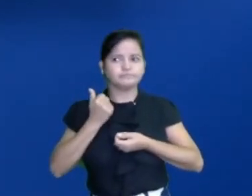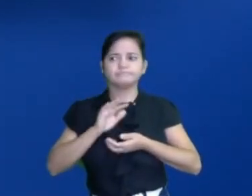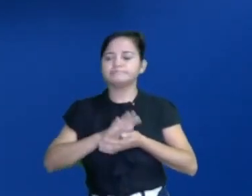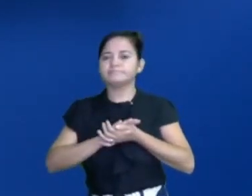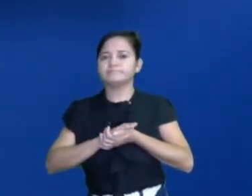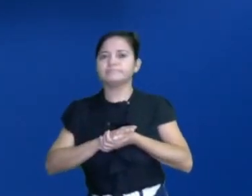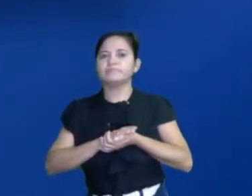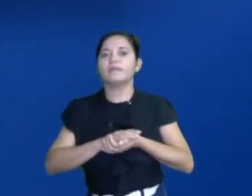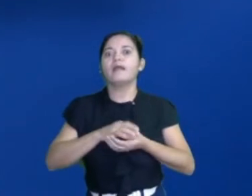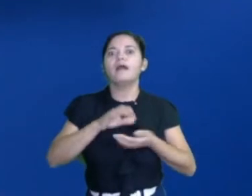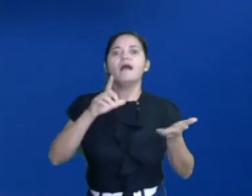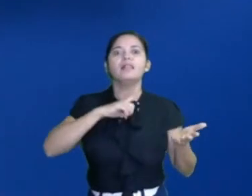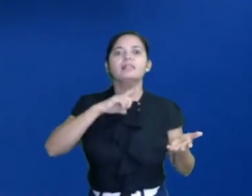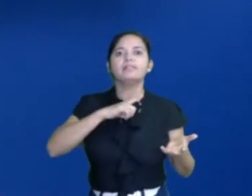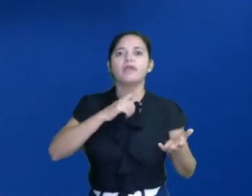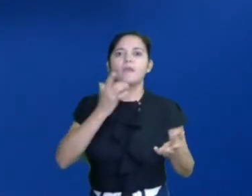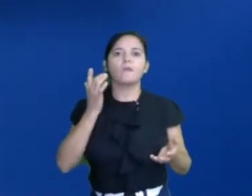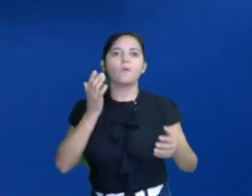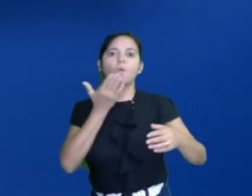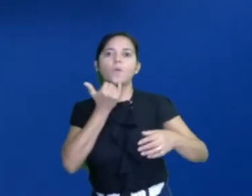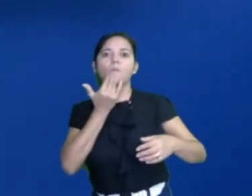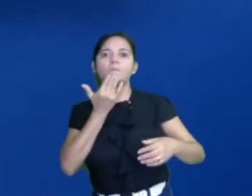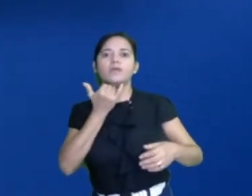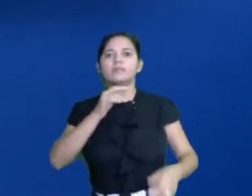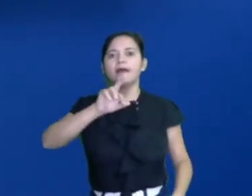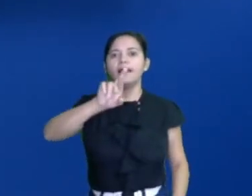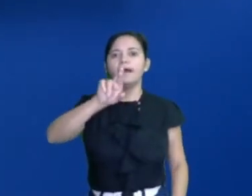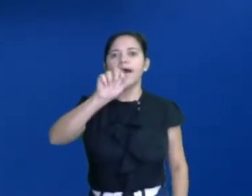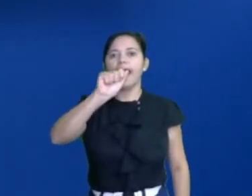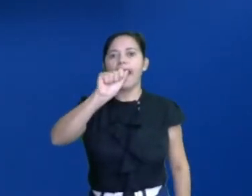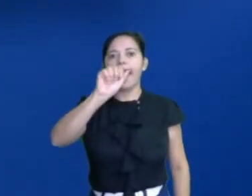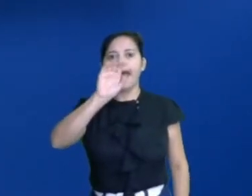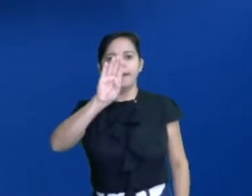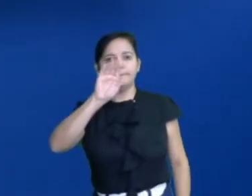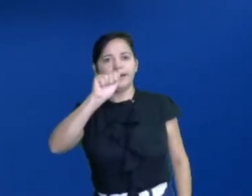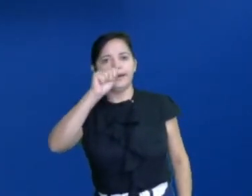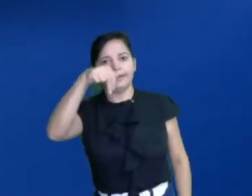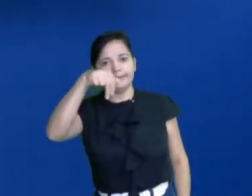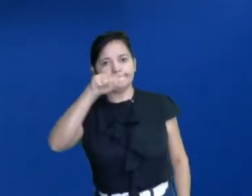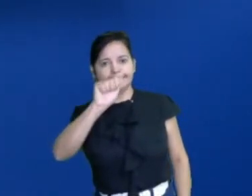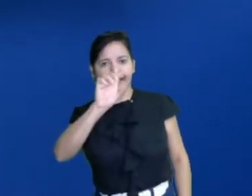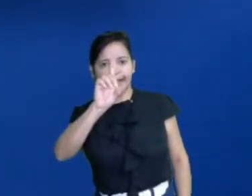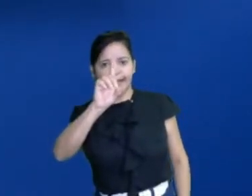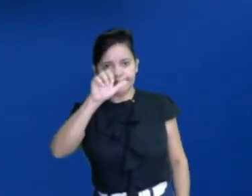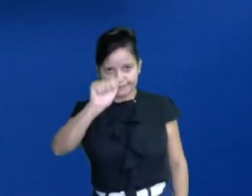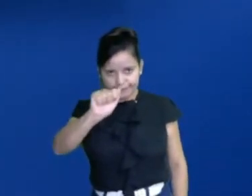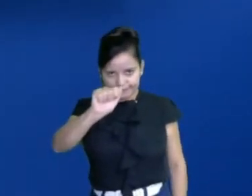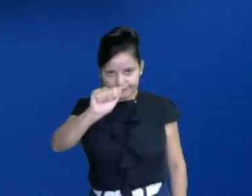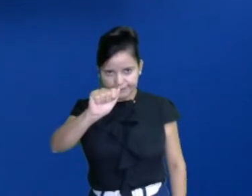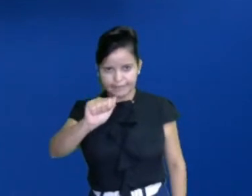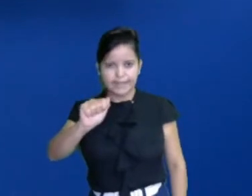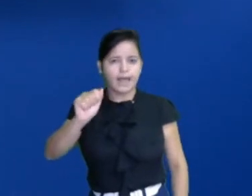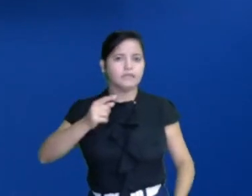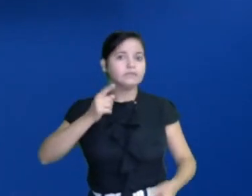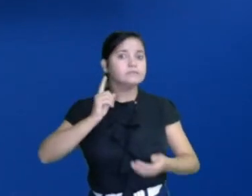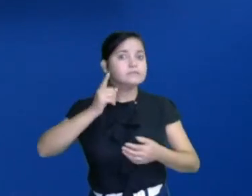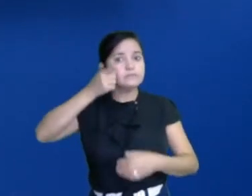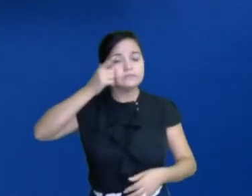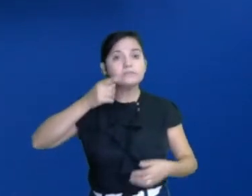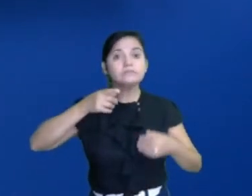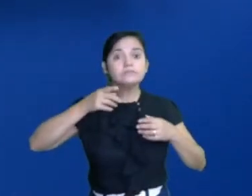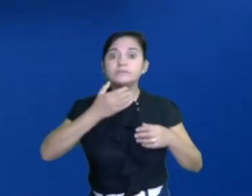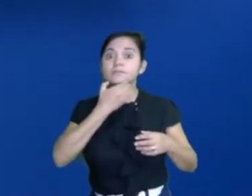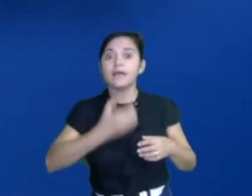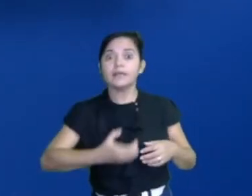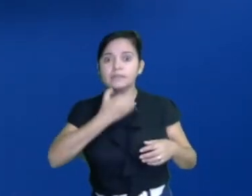receita de rabanada era da minha tataravó e todo Natal minha mãe faz para o nosso café natalino.